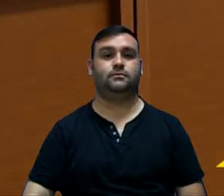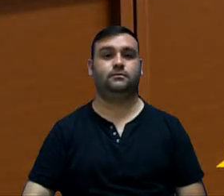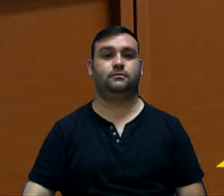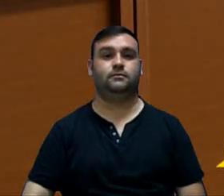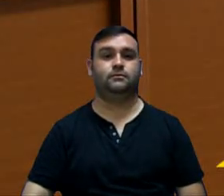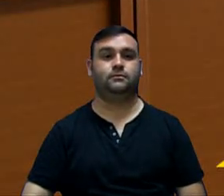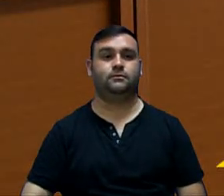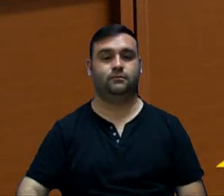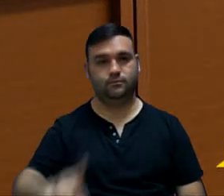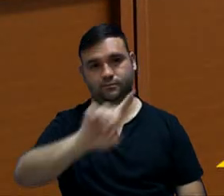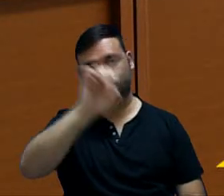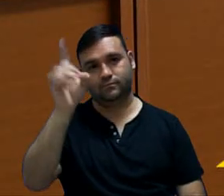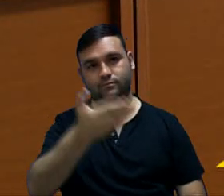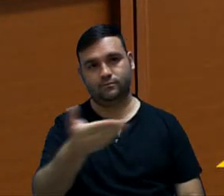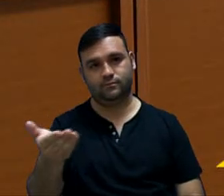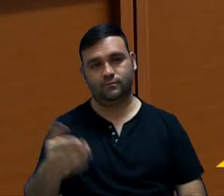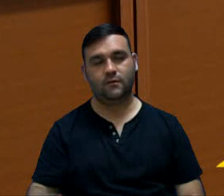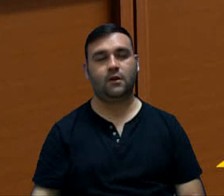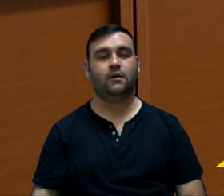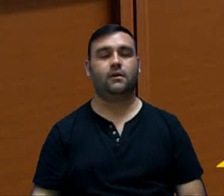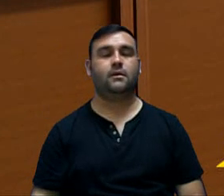Bom dia, senhoras e senhores.